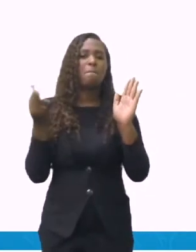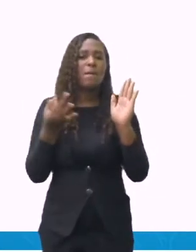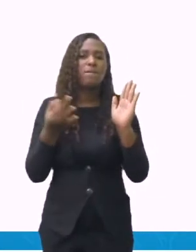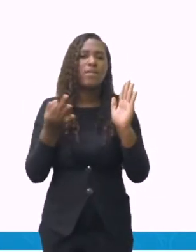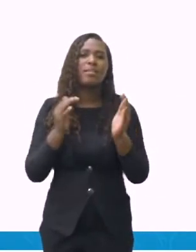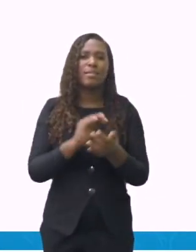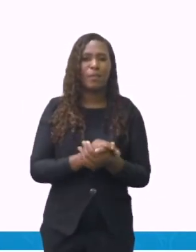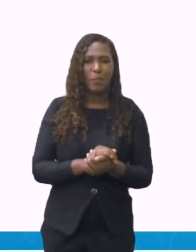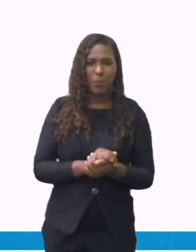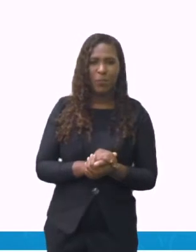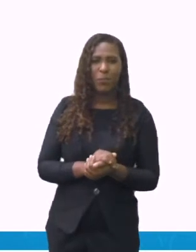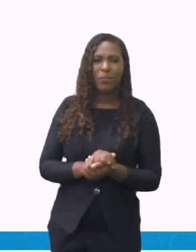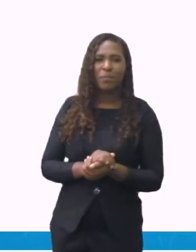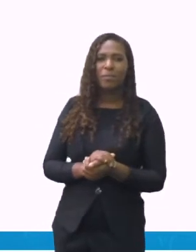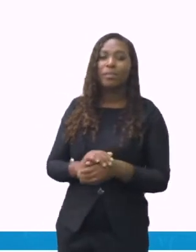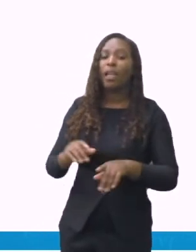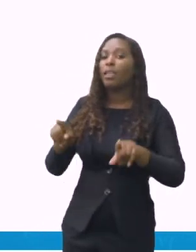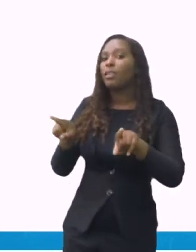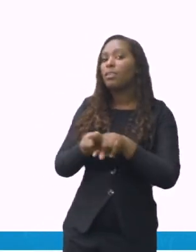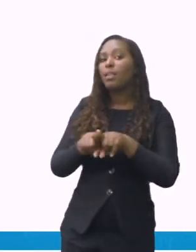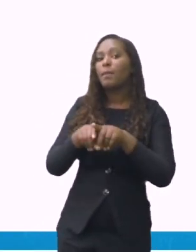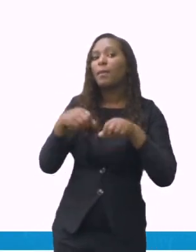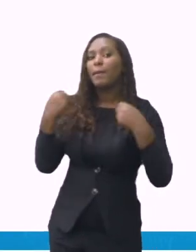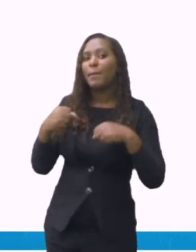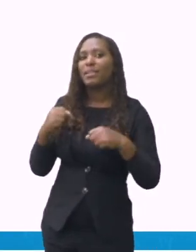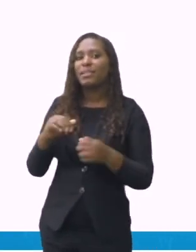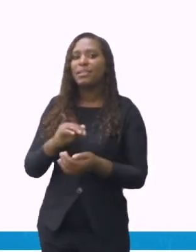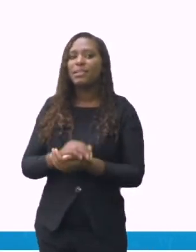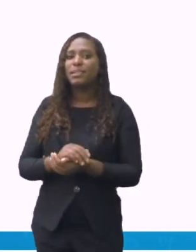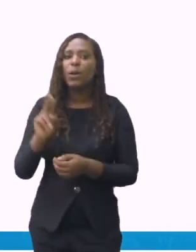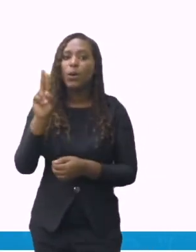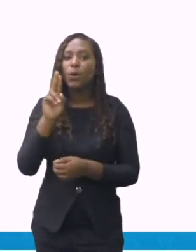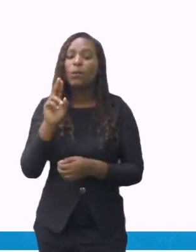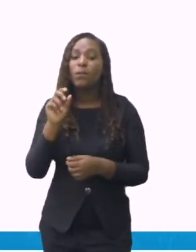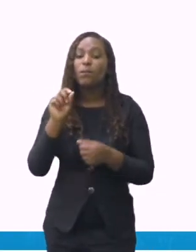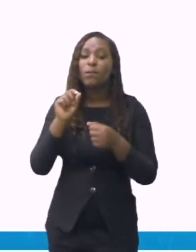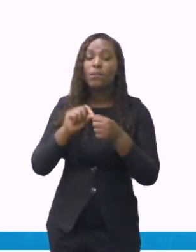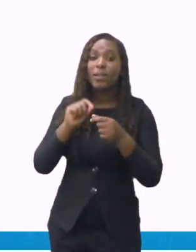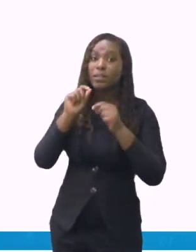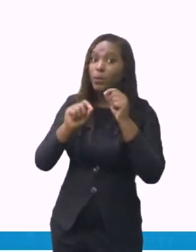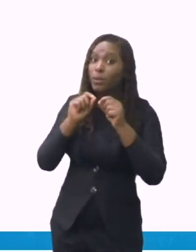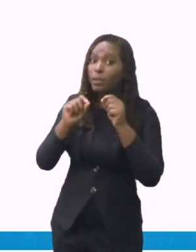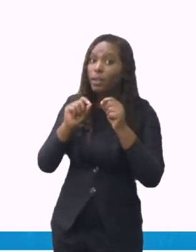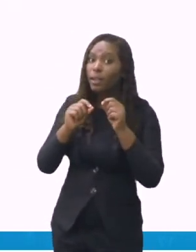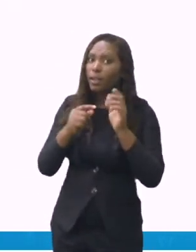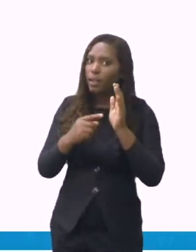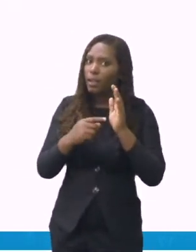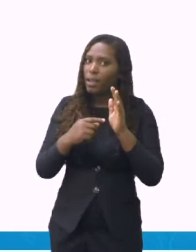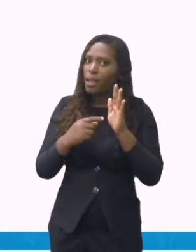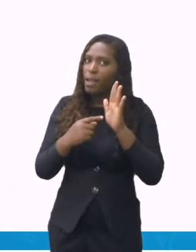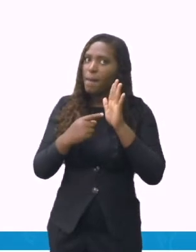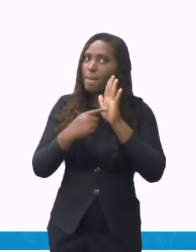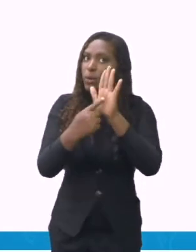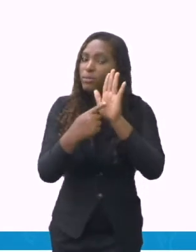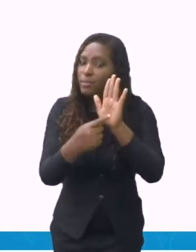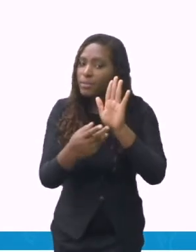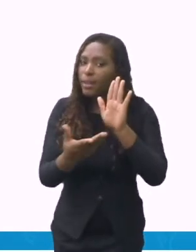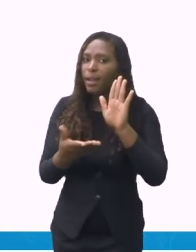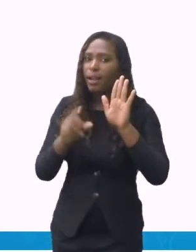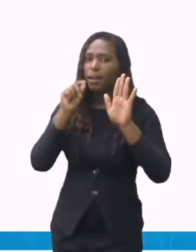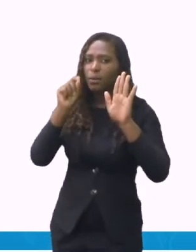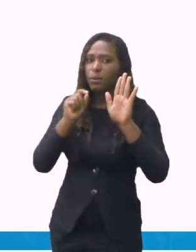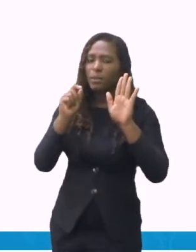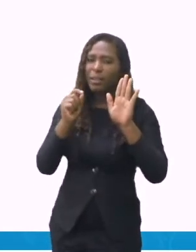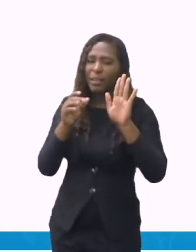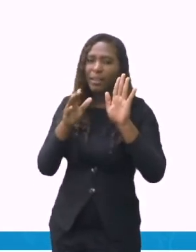Devem também ser descritos os tipos de utensílios utilizados para determinar as medidas. Por exemplo, se eu